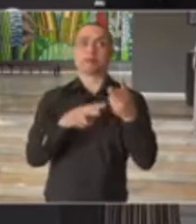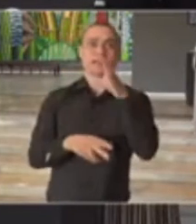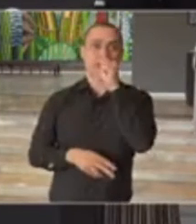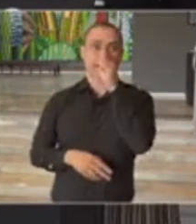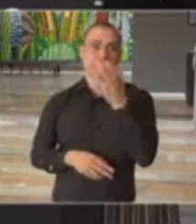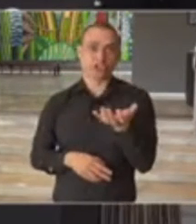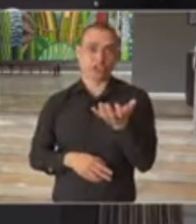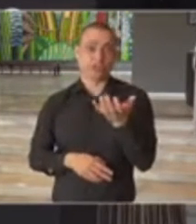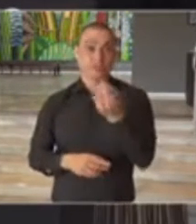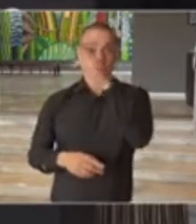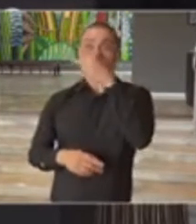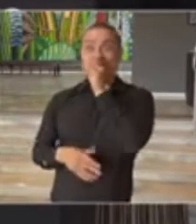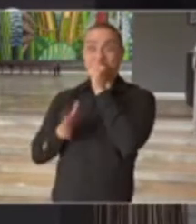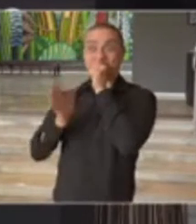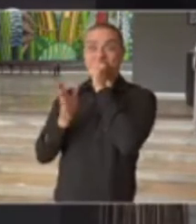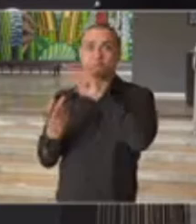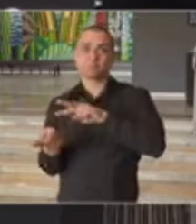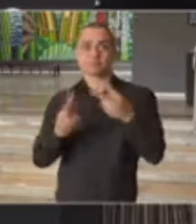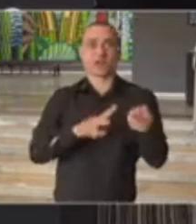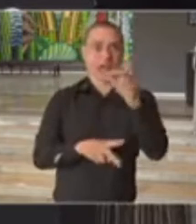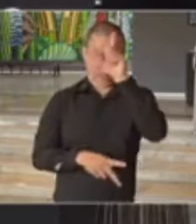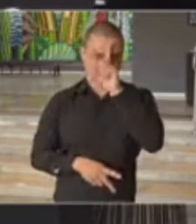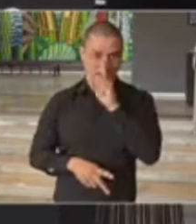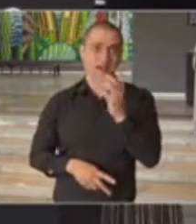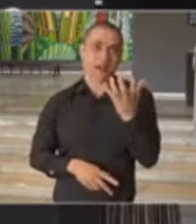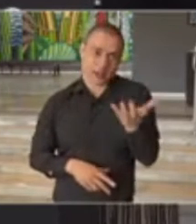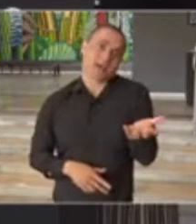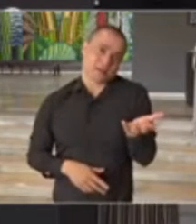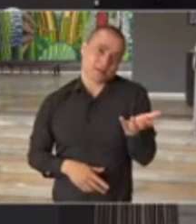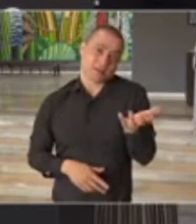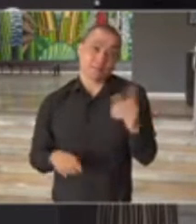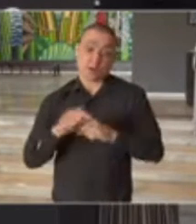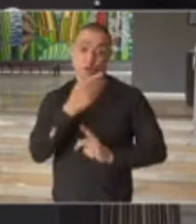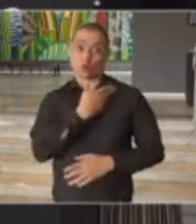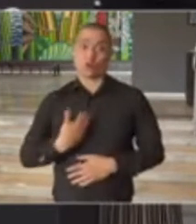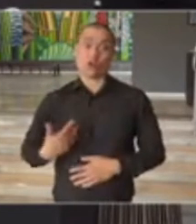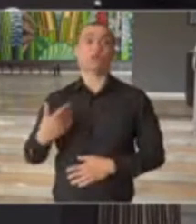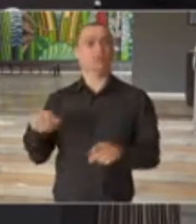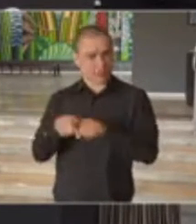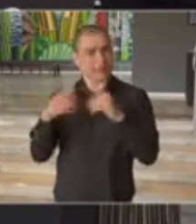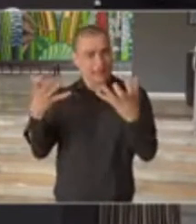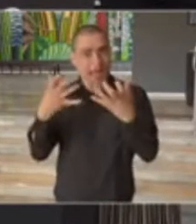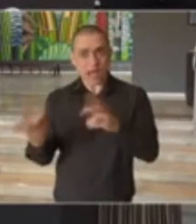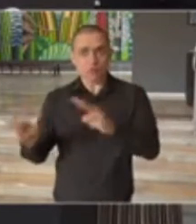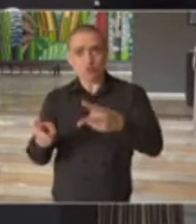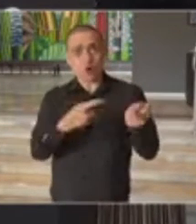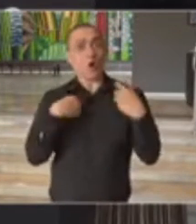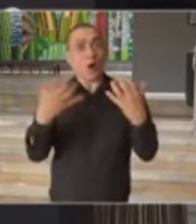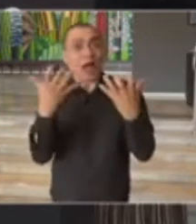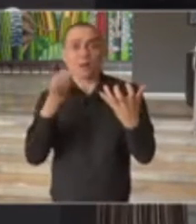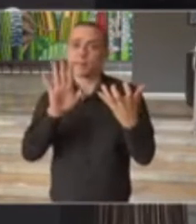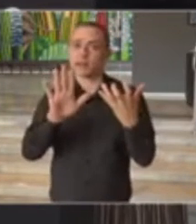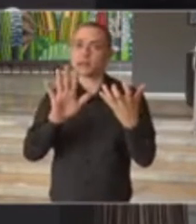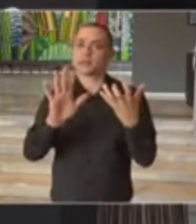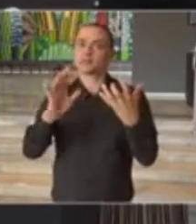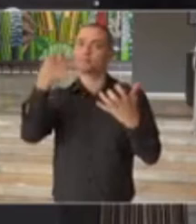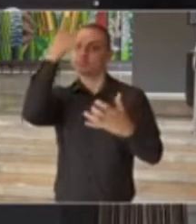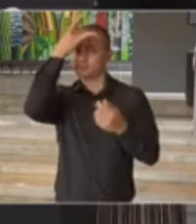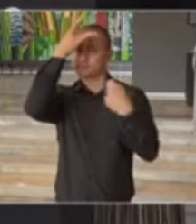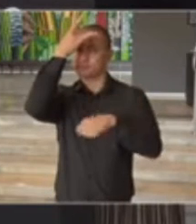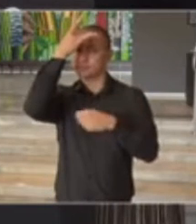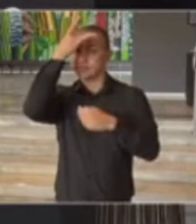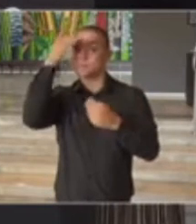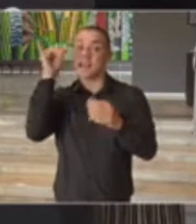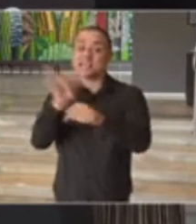os municípios que estão na fase laranja querem ir para a fase amarela, e o governo do Estado também quer isso, mas nós vamos fazer isso através de